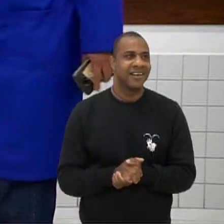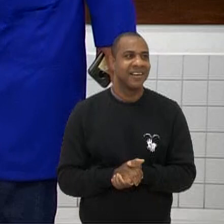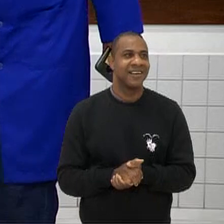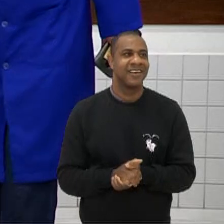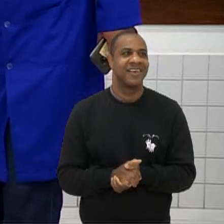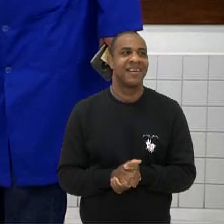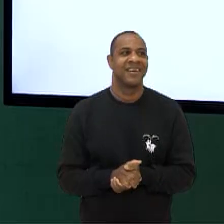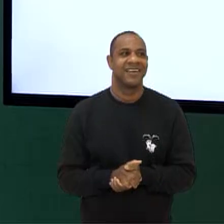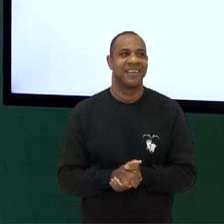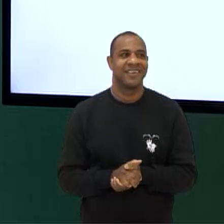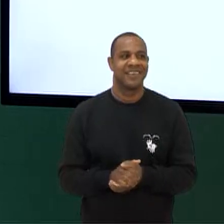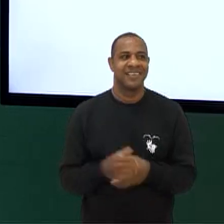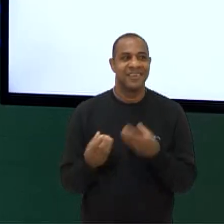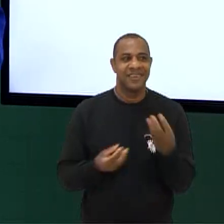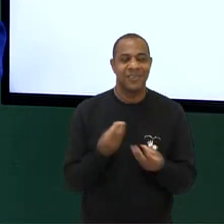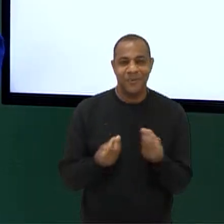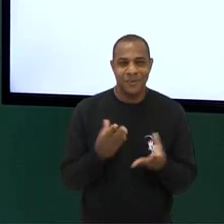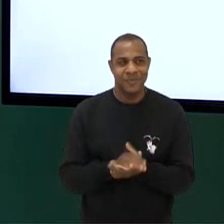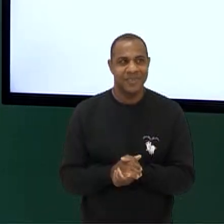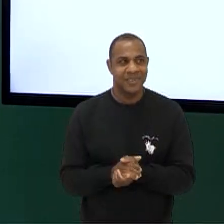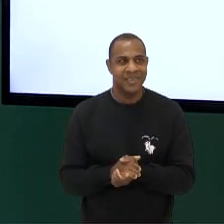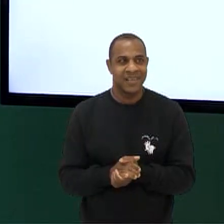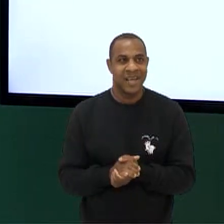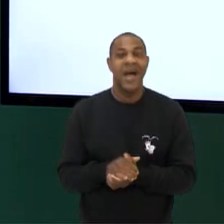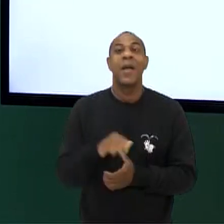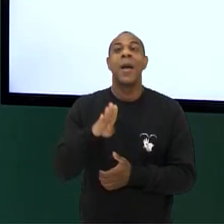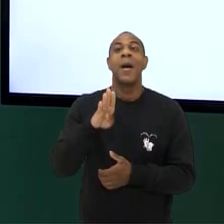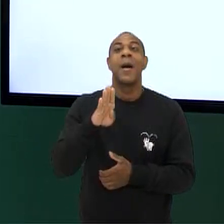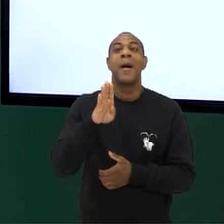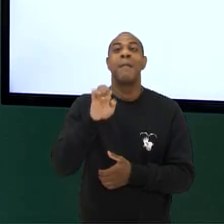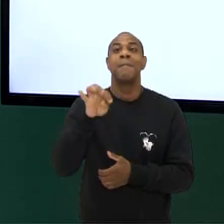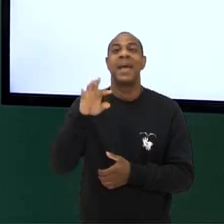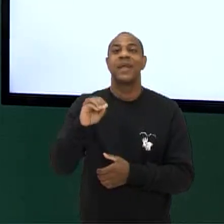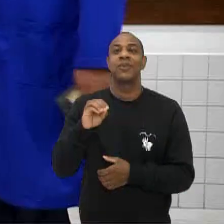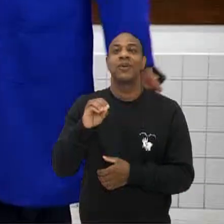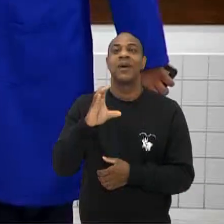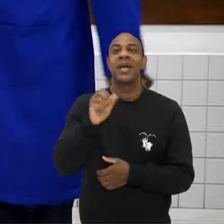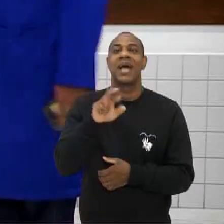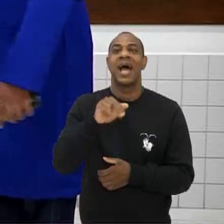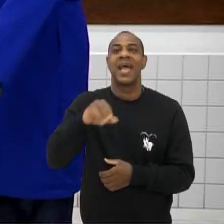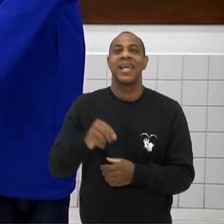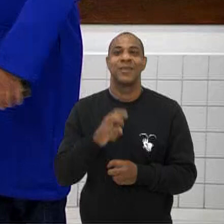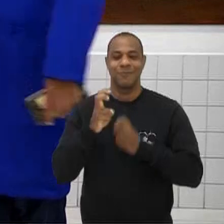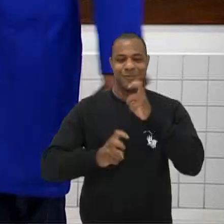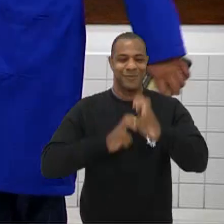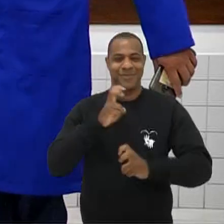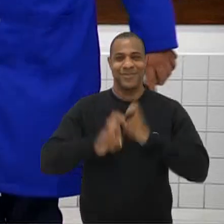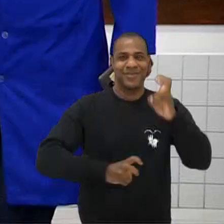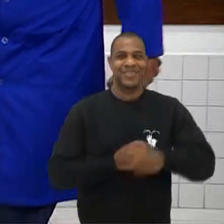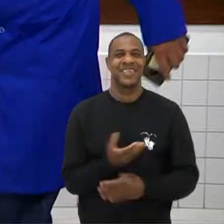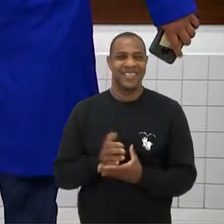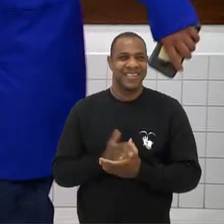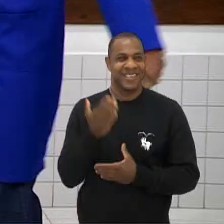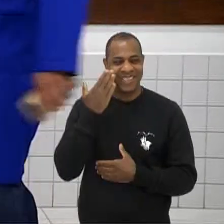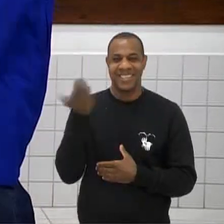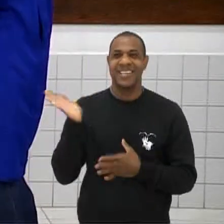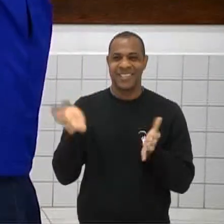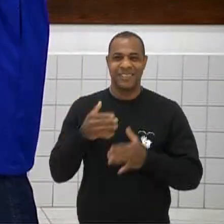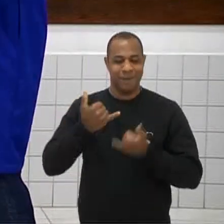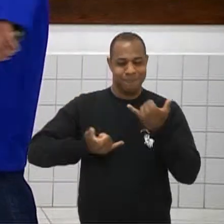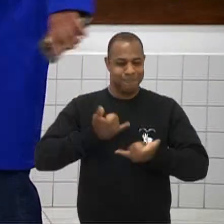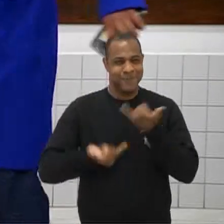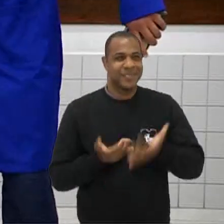russa que você já foi Assim que você gostou Lembra Beto Carreira Ela gosta de um Beto Carreira Muito bem Show de bola Viviane valeu Obrigadão pela